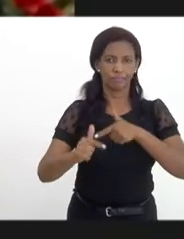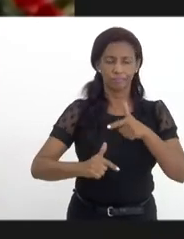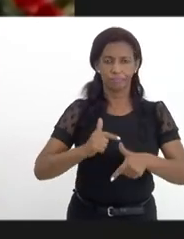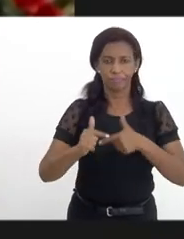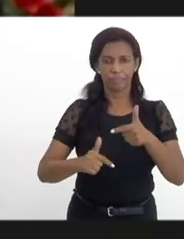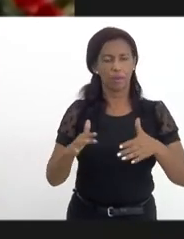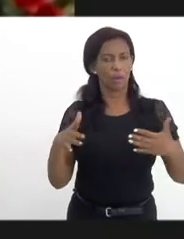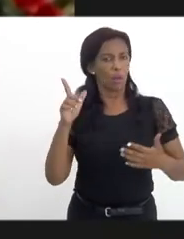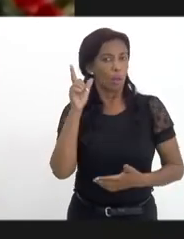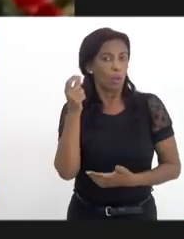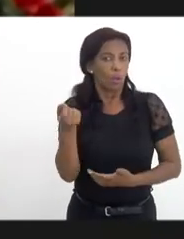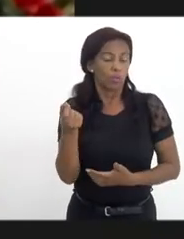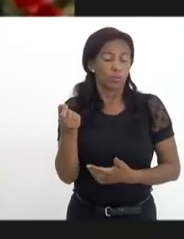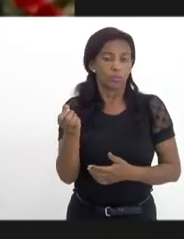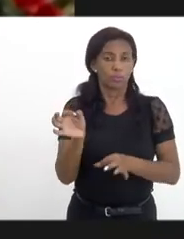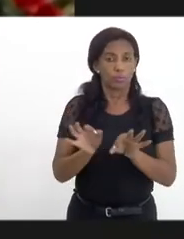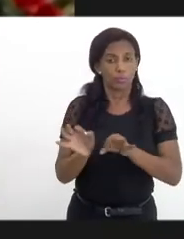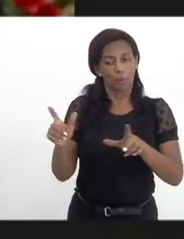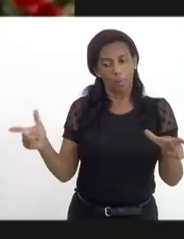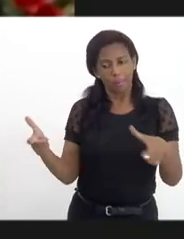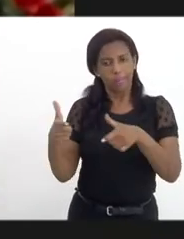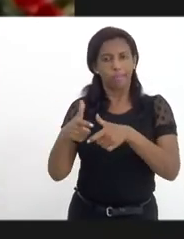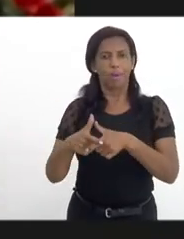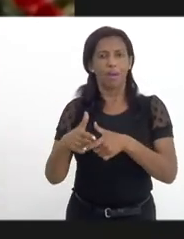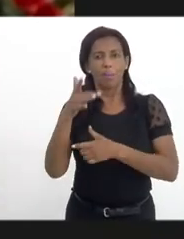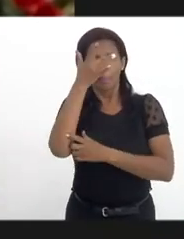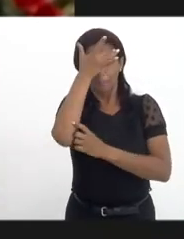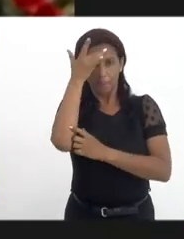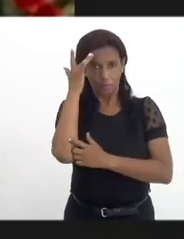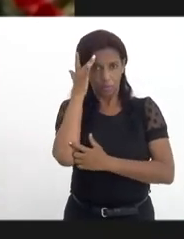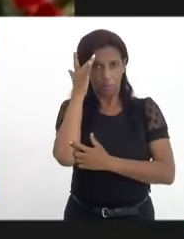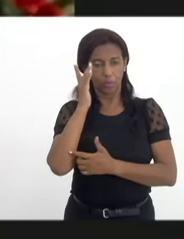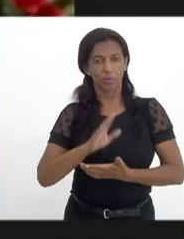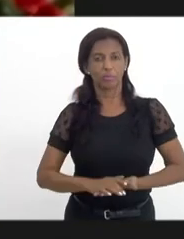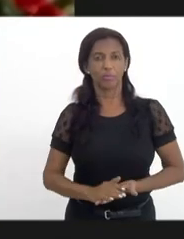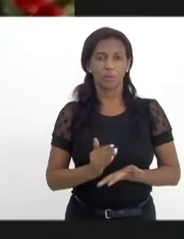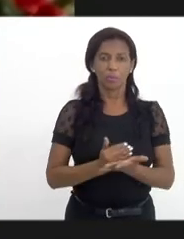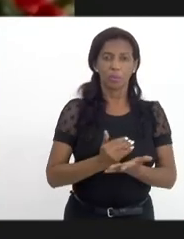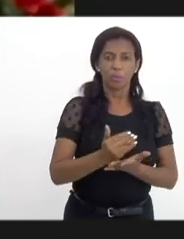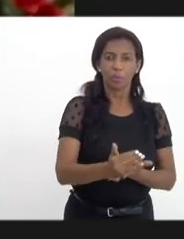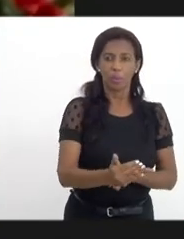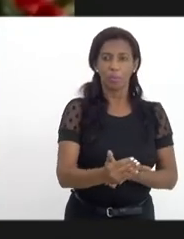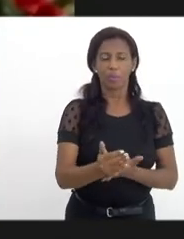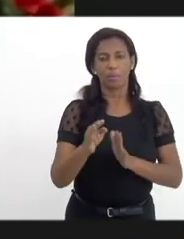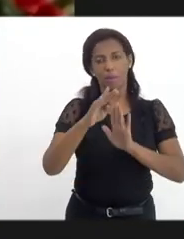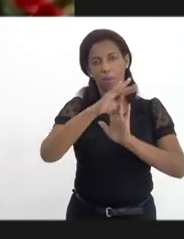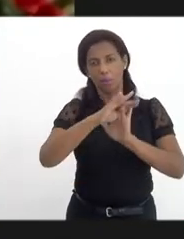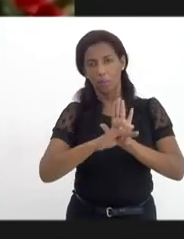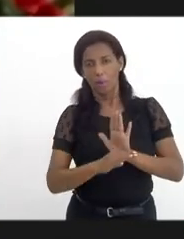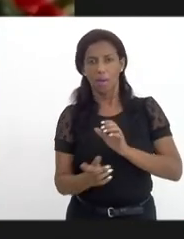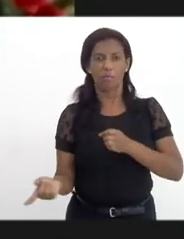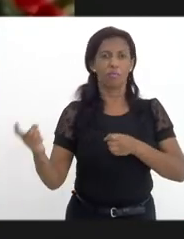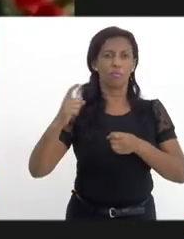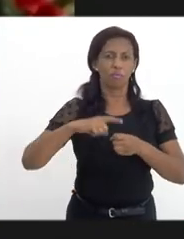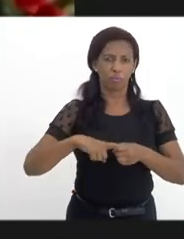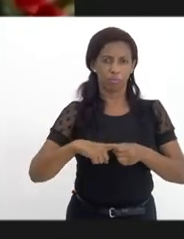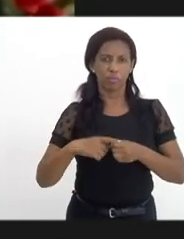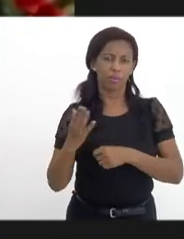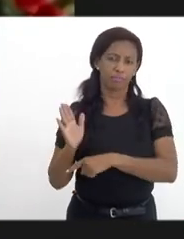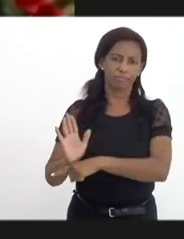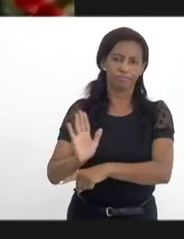lógico, de maneira mais reduzida com pessoas e estamos começando a nos programar para voltar ao atendimento